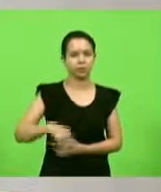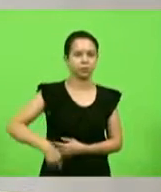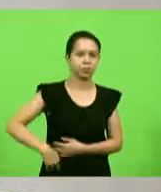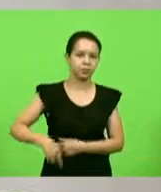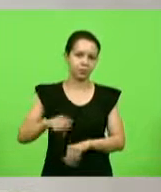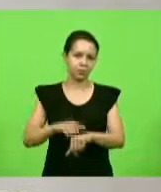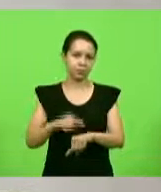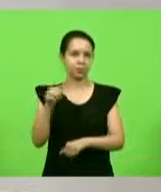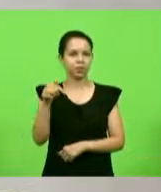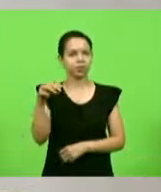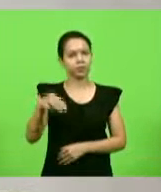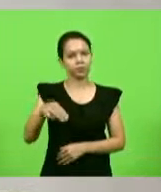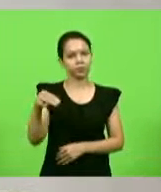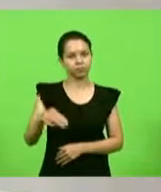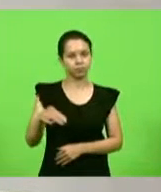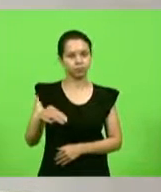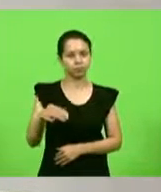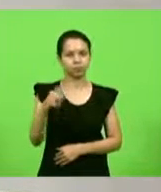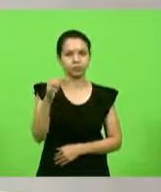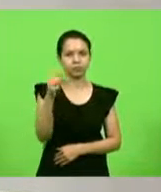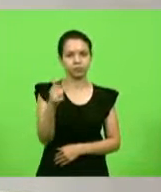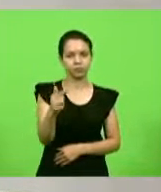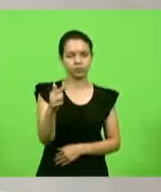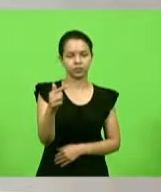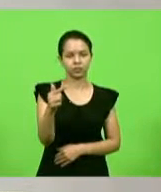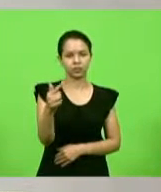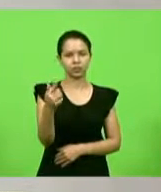7 minutos e 30 segundos.